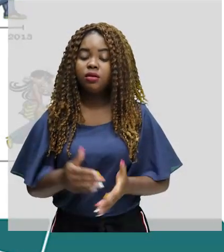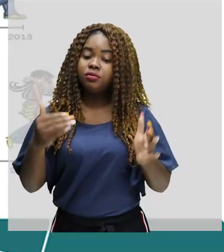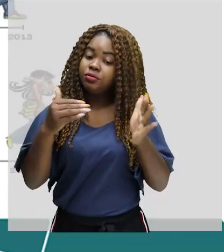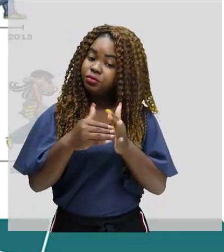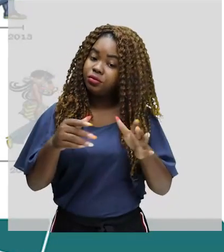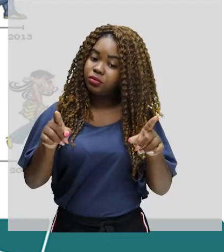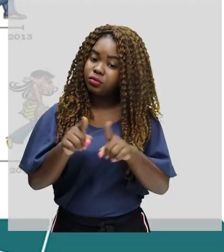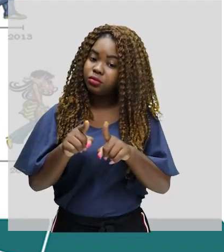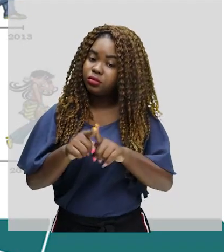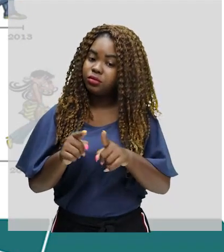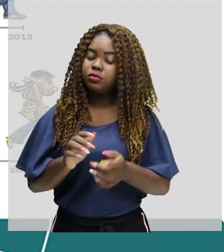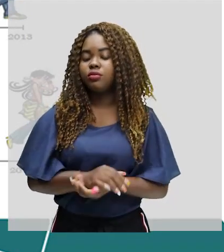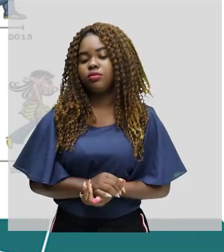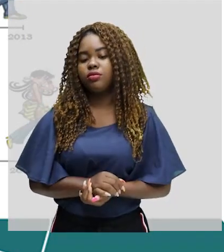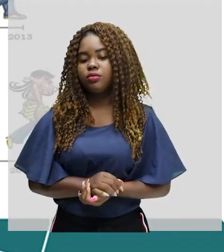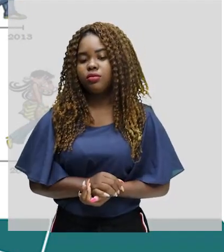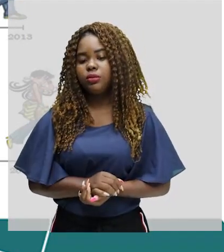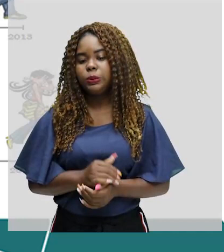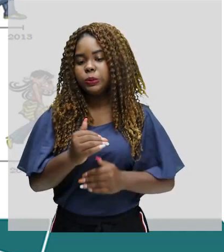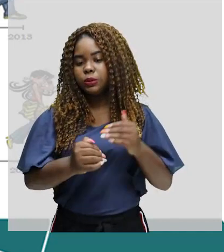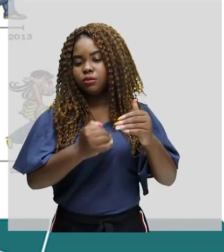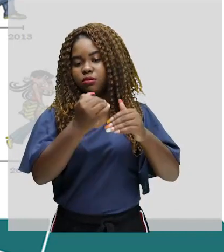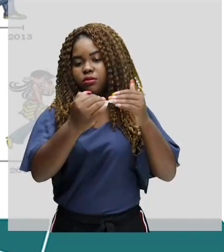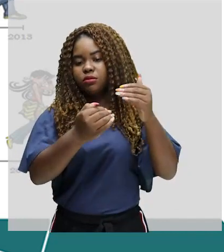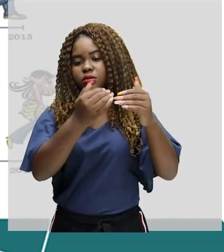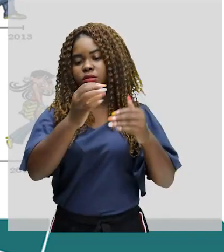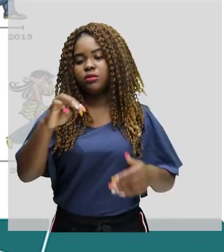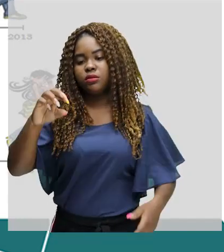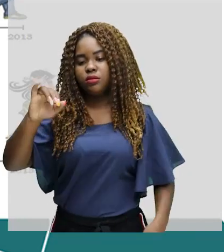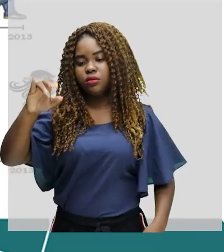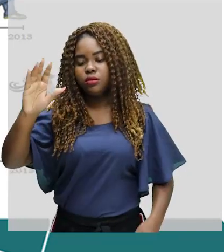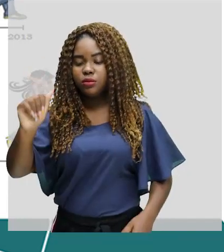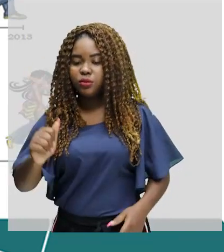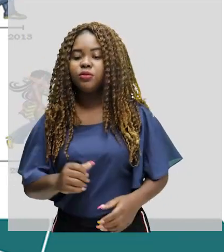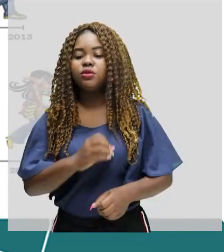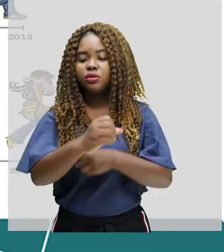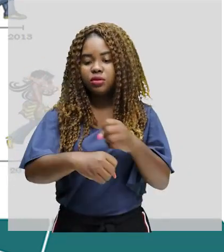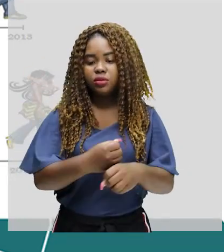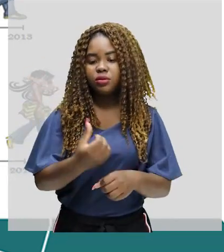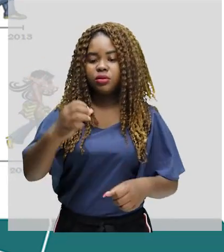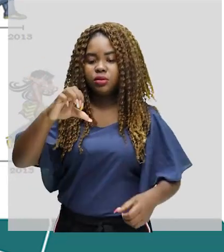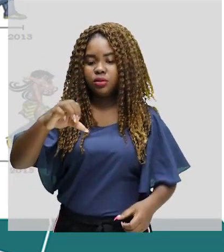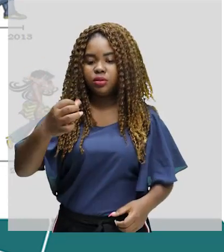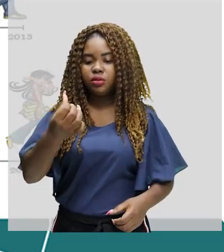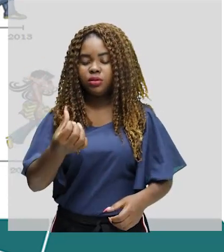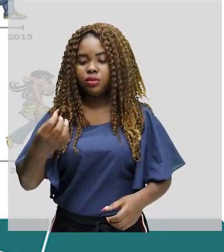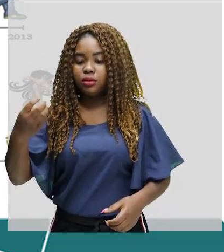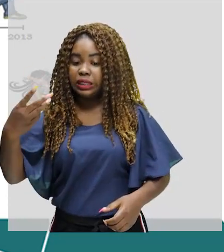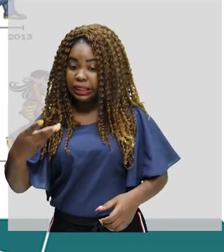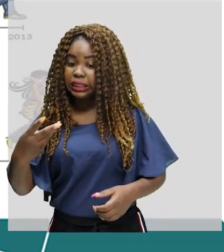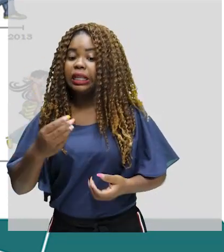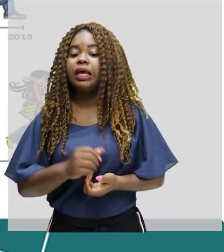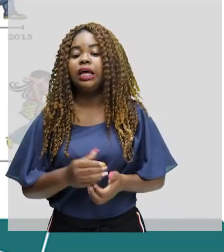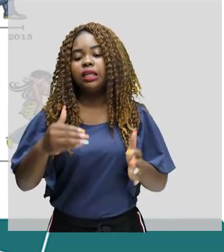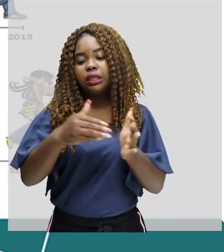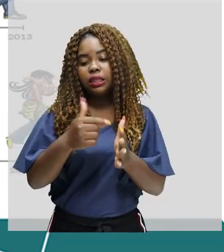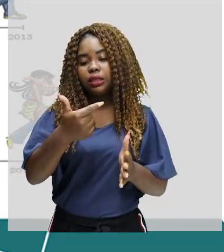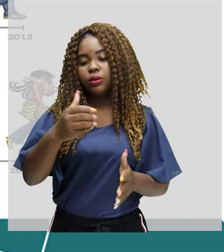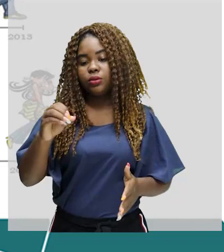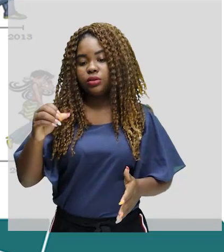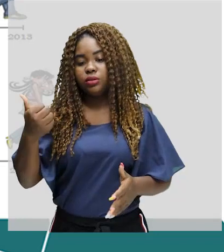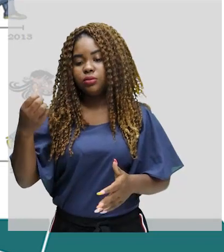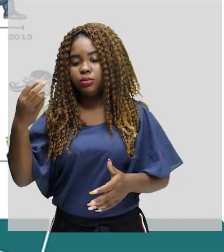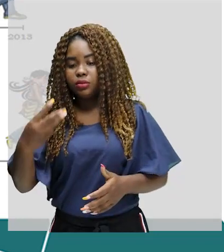fim, aqui, a evolução da turma da Mônica. A turma da Mônica aqui em 1963, a evolução dela ali até 2013.